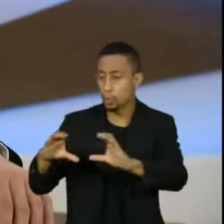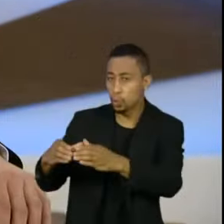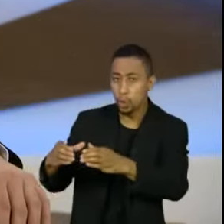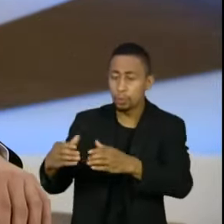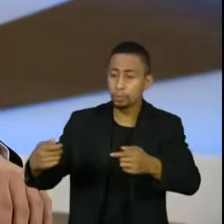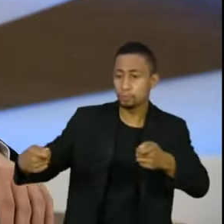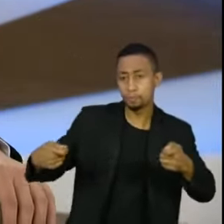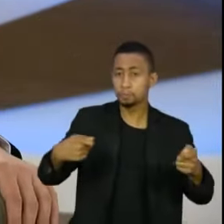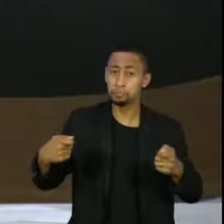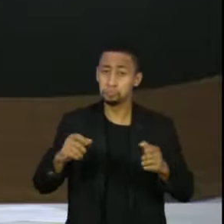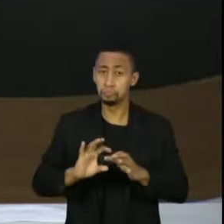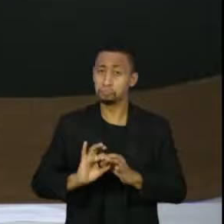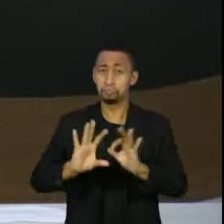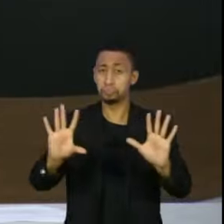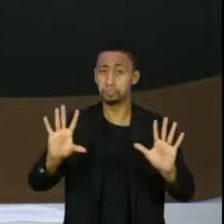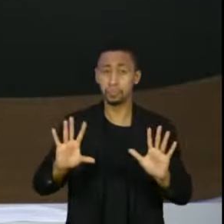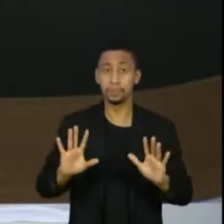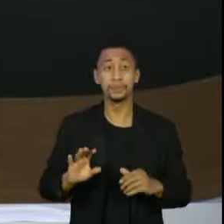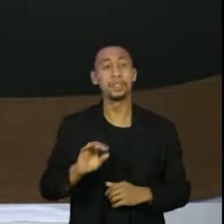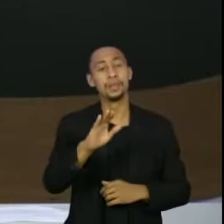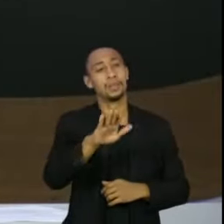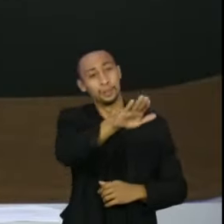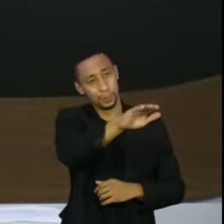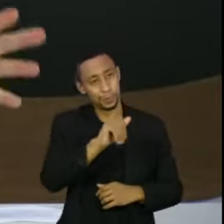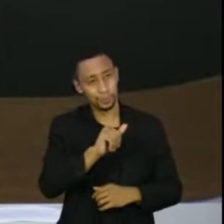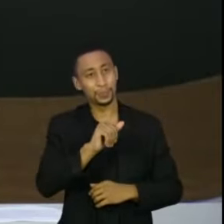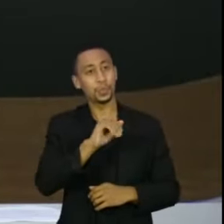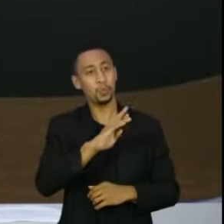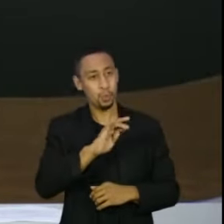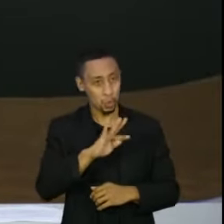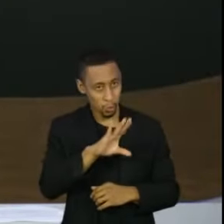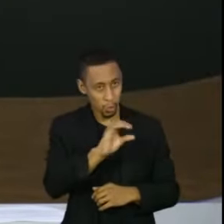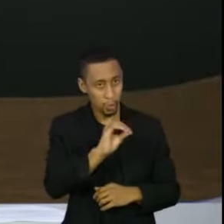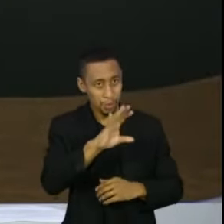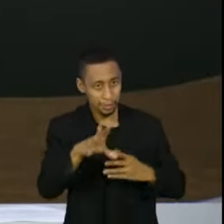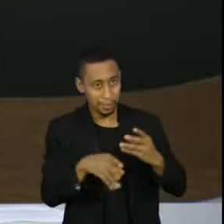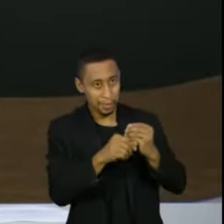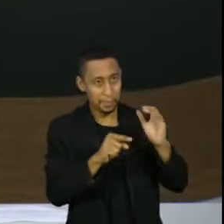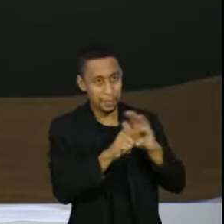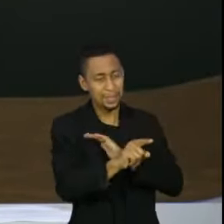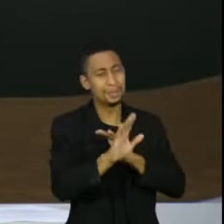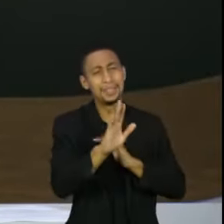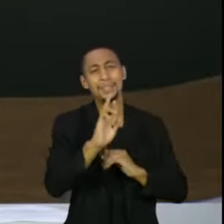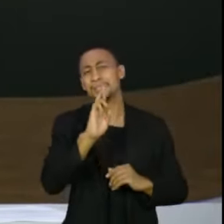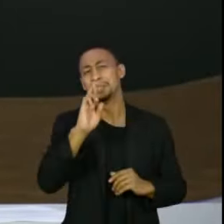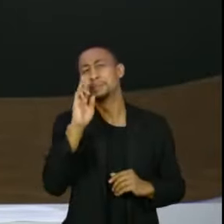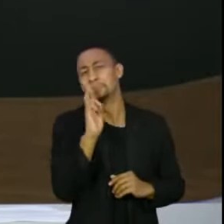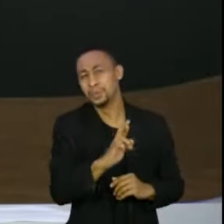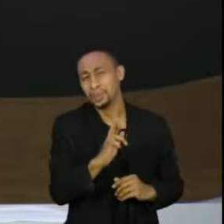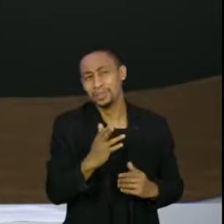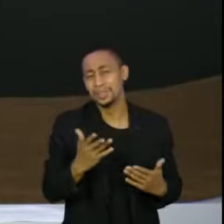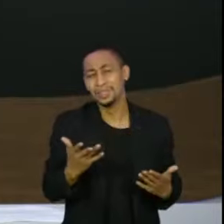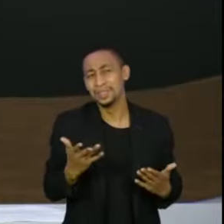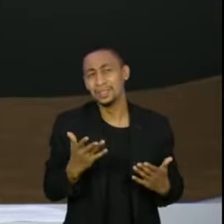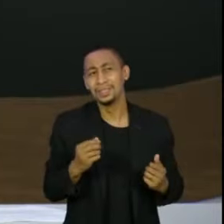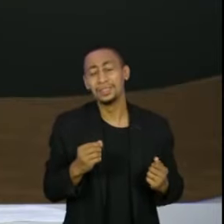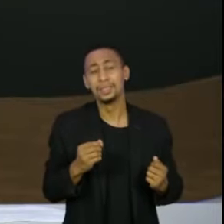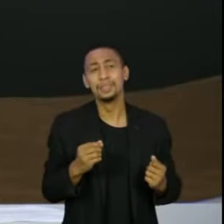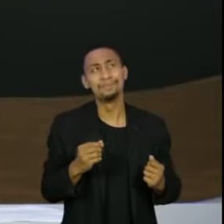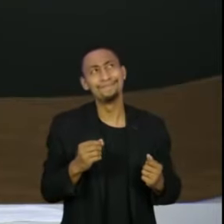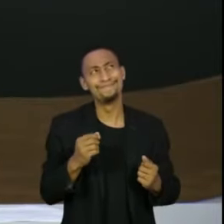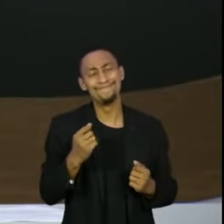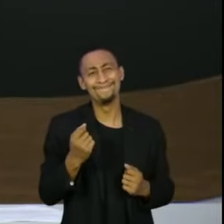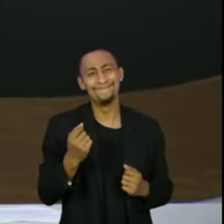que ele seja feito. Presidente, eu vou passar para o Bombigui que ele também não perguntou no outro bloco, mas essa resposta à sua pergunta do Bruno me dá a